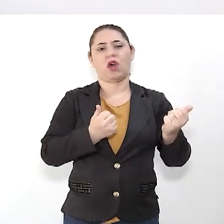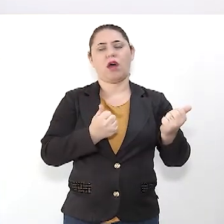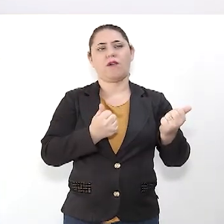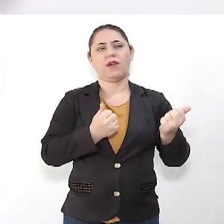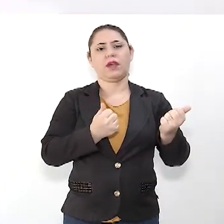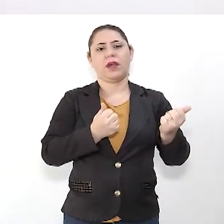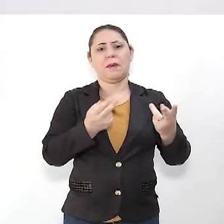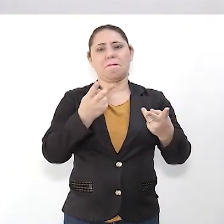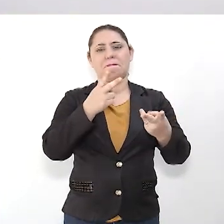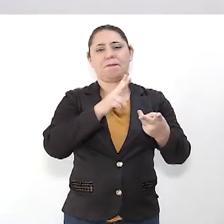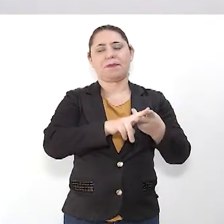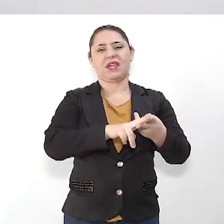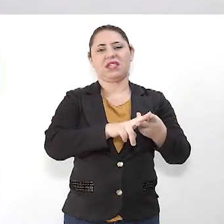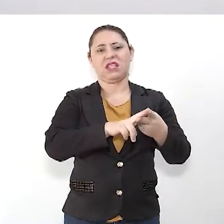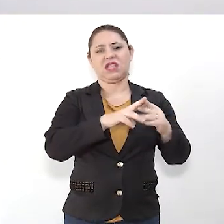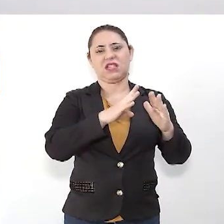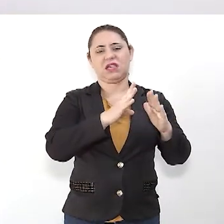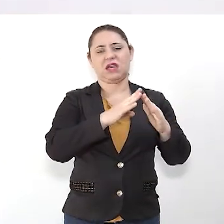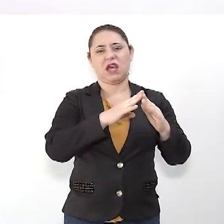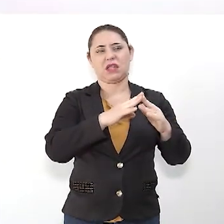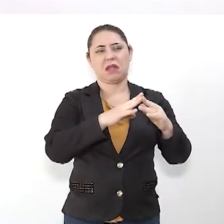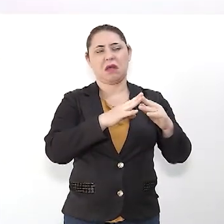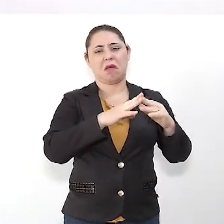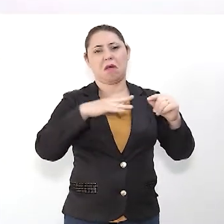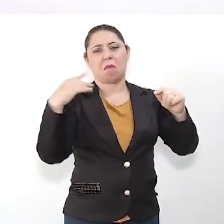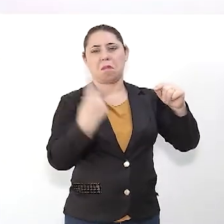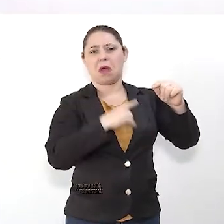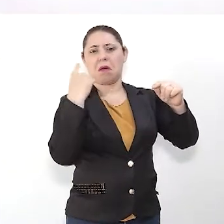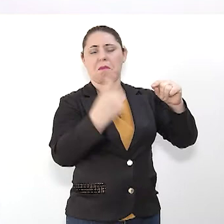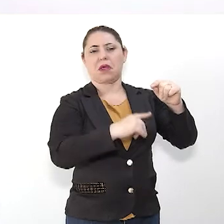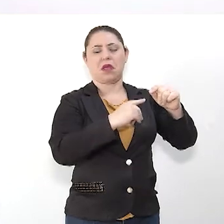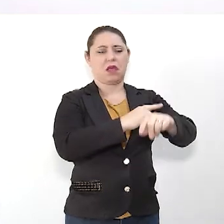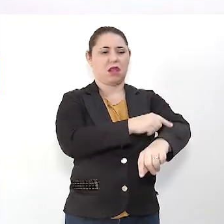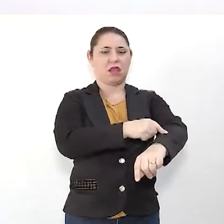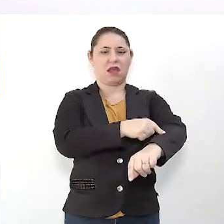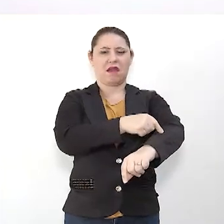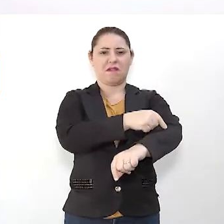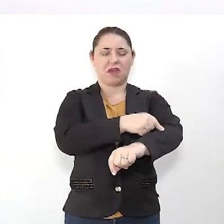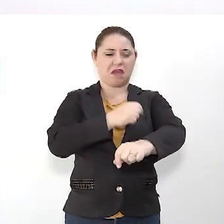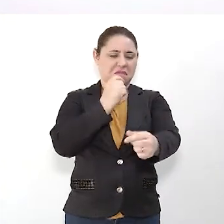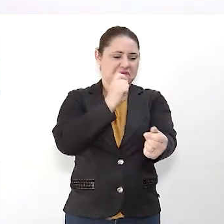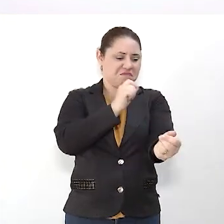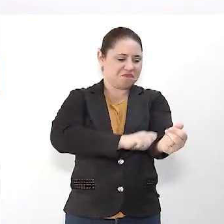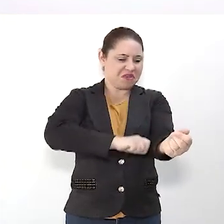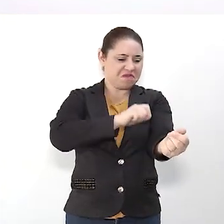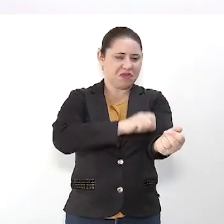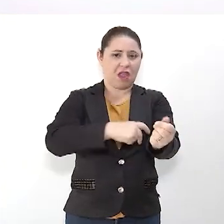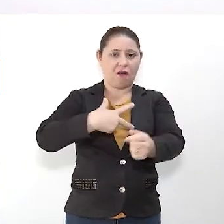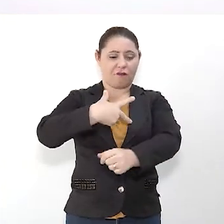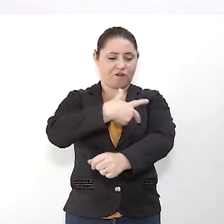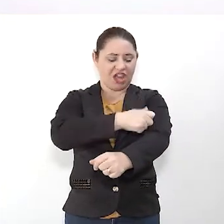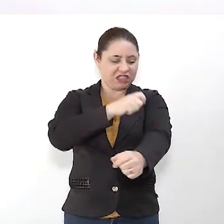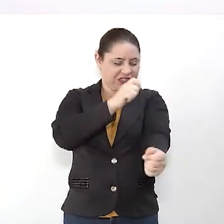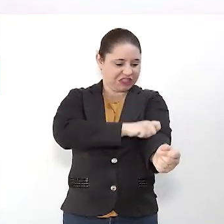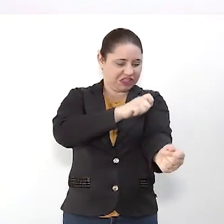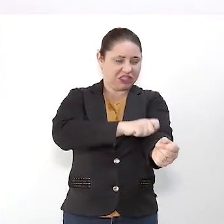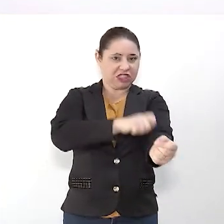caso de uma jovem em cárcere, ela foi torturada, teve o braço